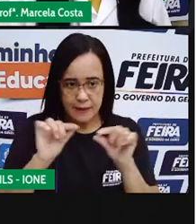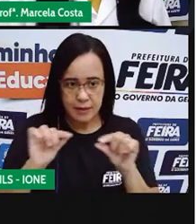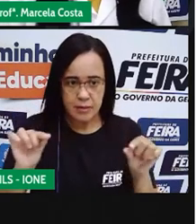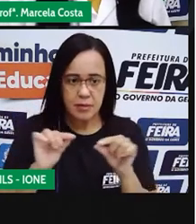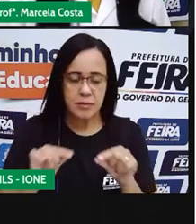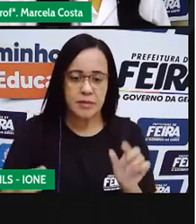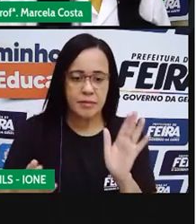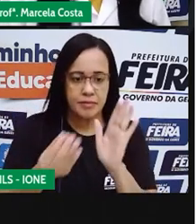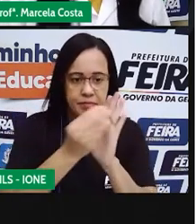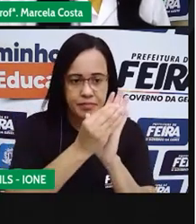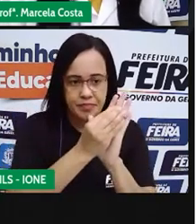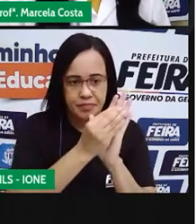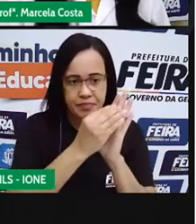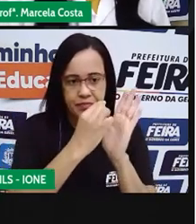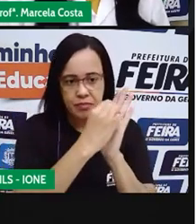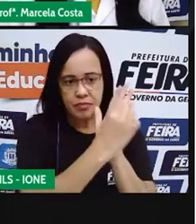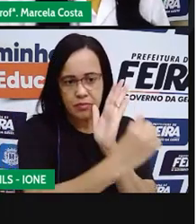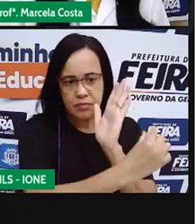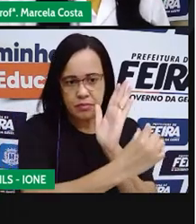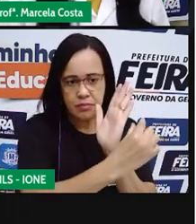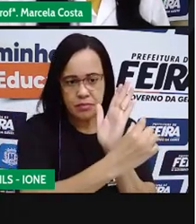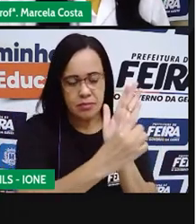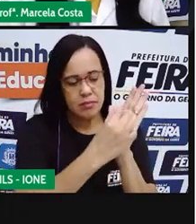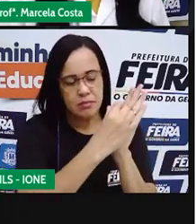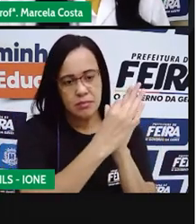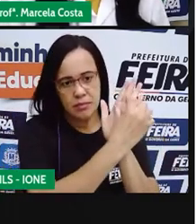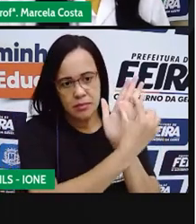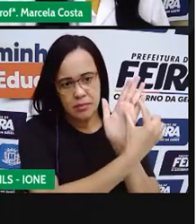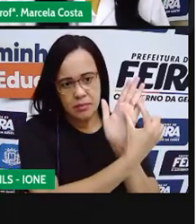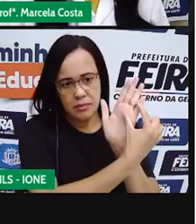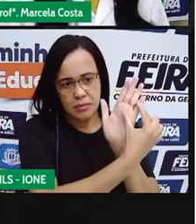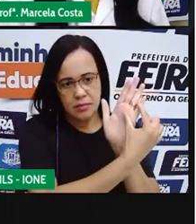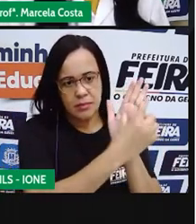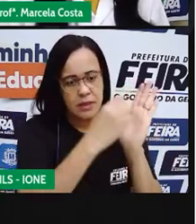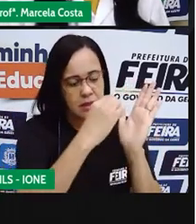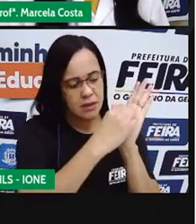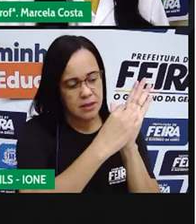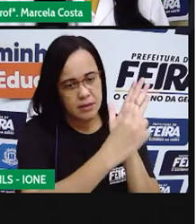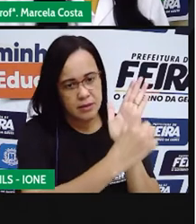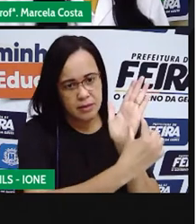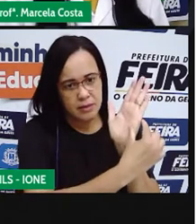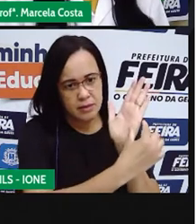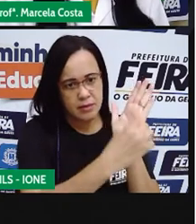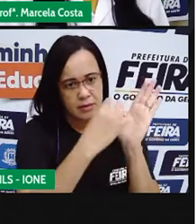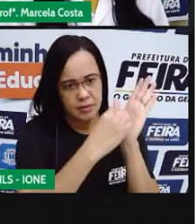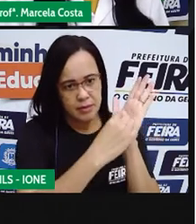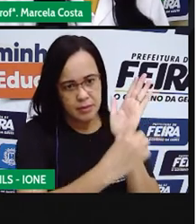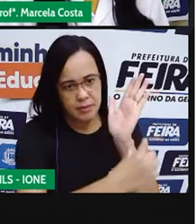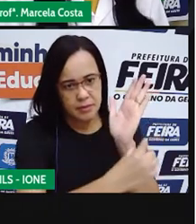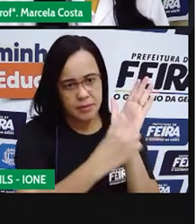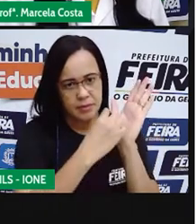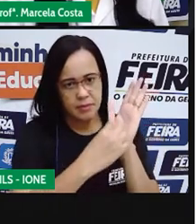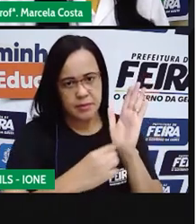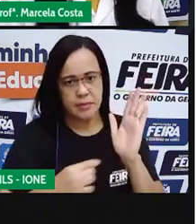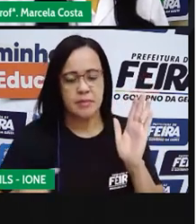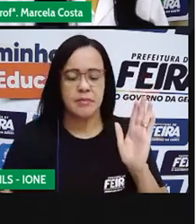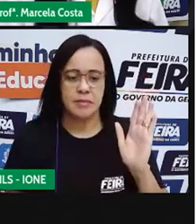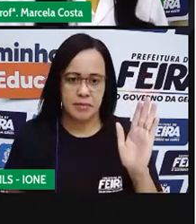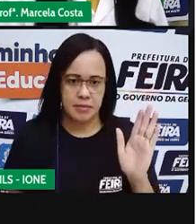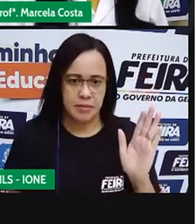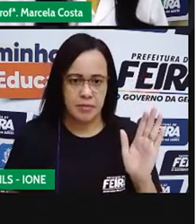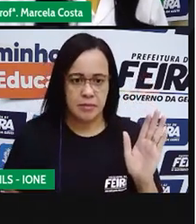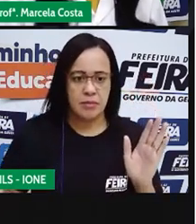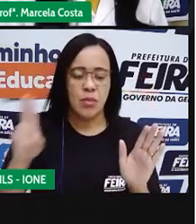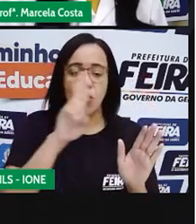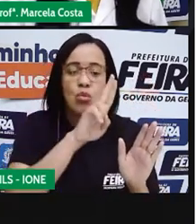Na primeira linha, você vai colocar a característica que é cabelos castanhos e vai botar em seguida, em cada linha, o